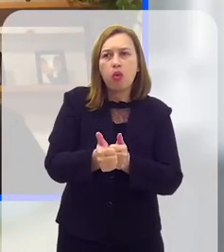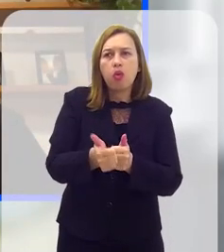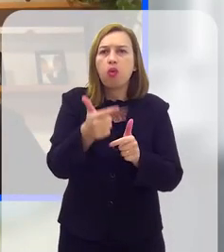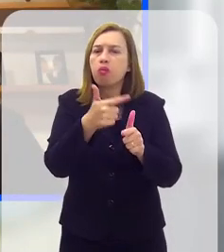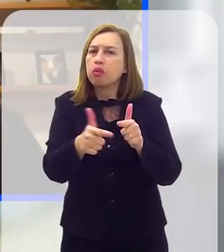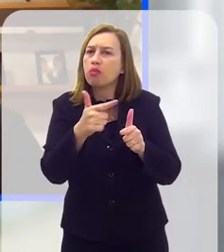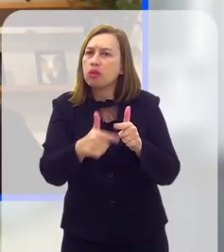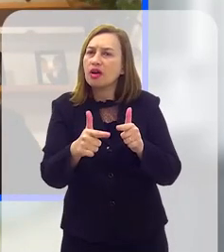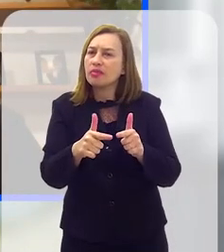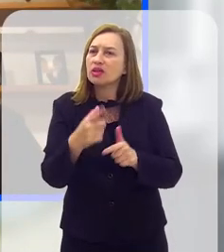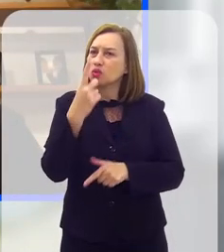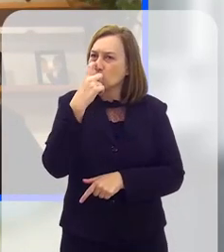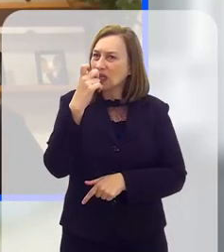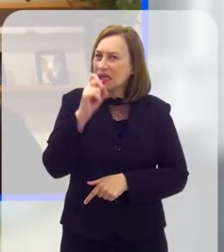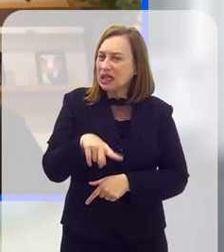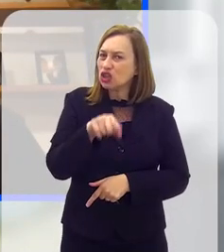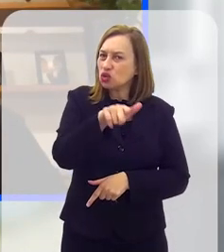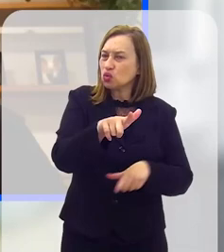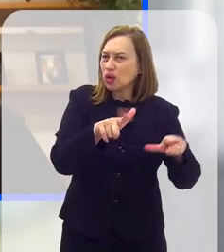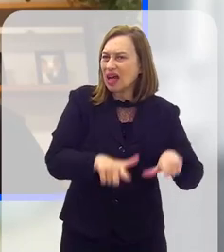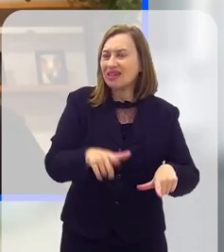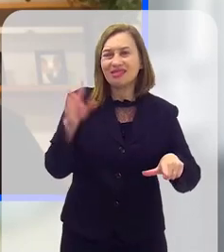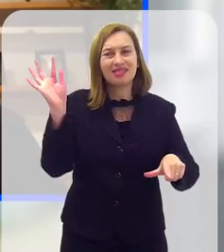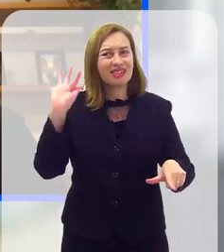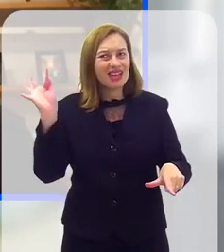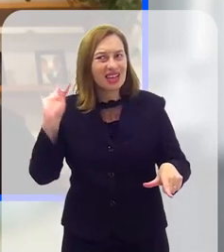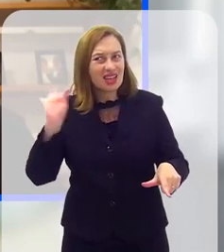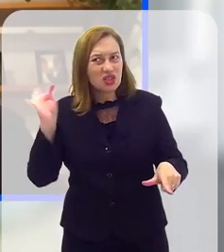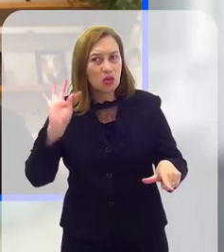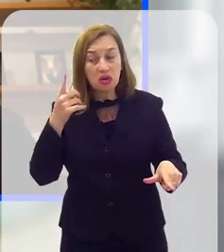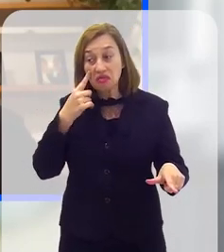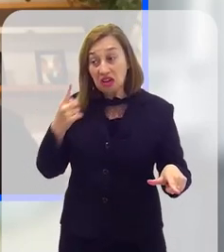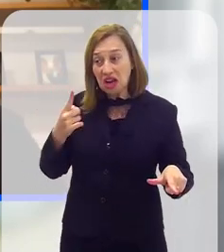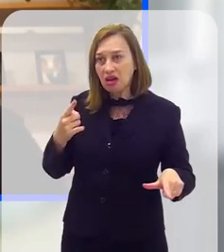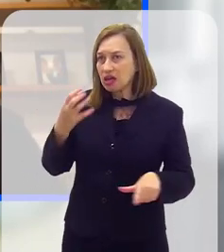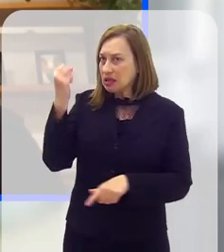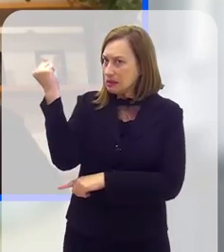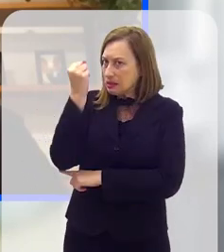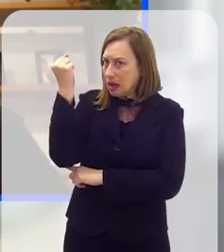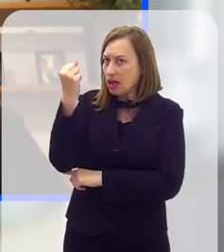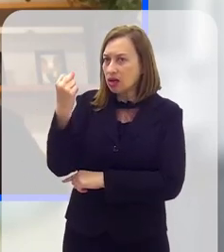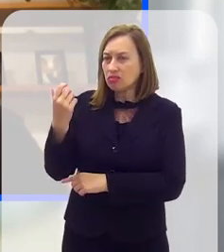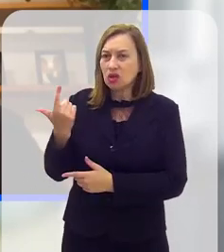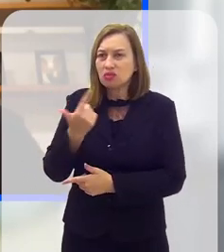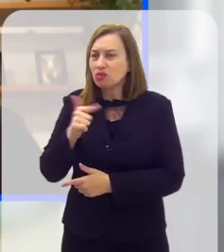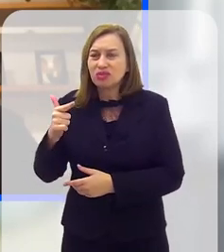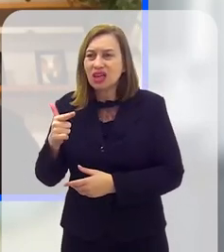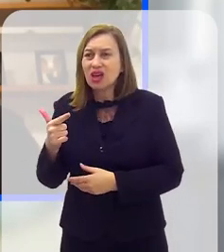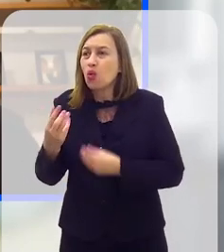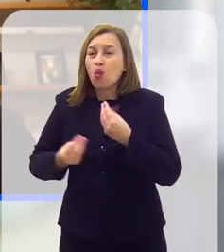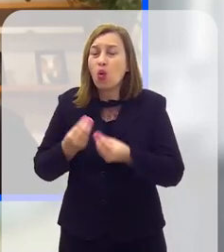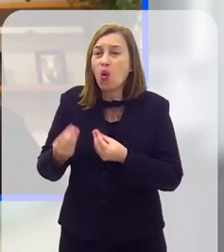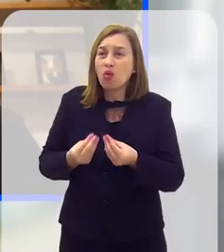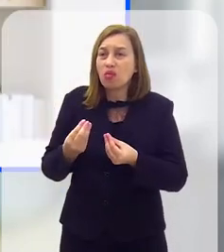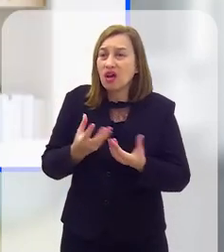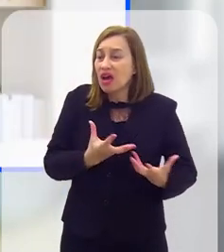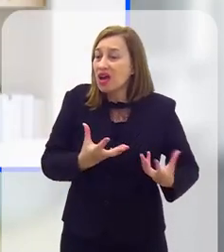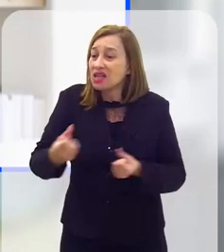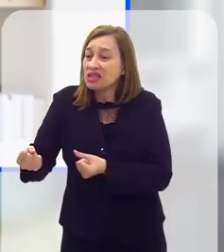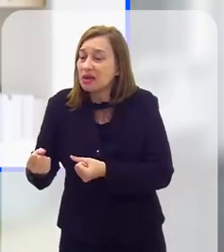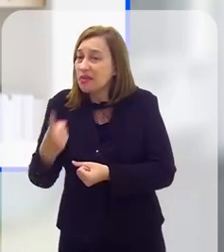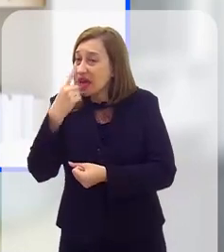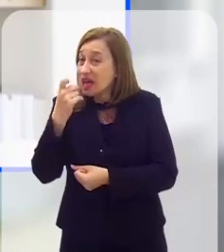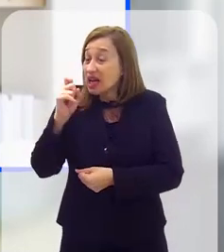Miguel, eu acompanhei por algum tempo o problema do lixão lá de Teresópolis e que se vê lá é muito grave. O local não tem mais